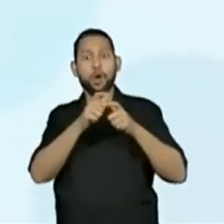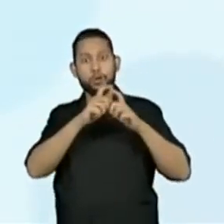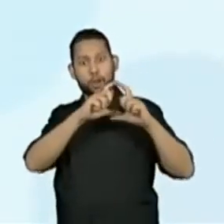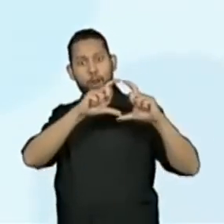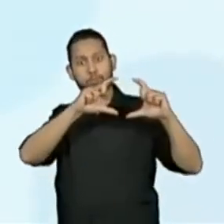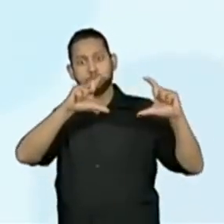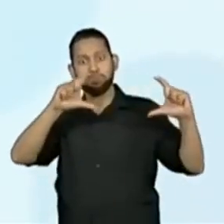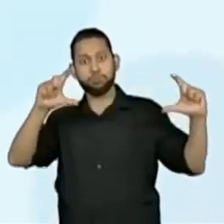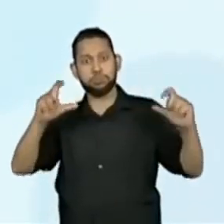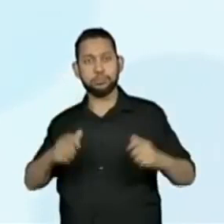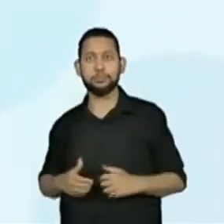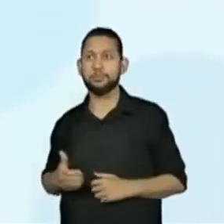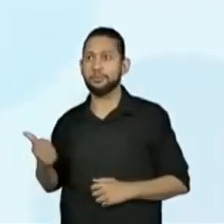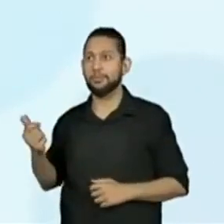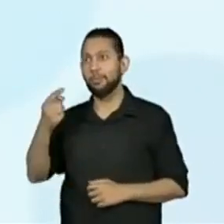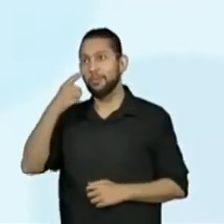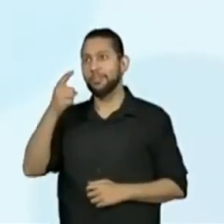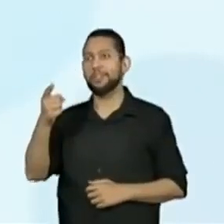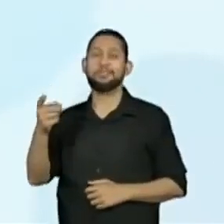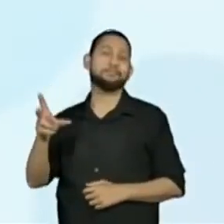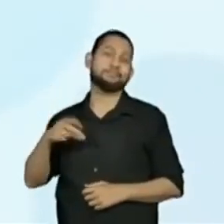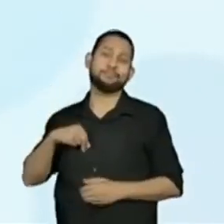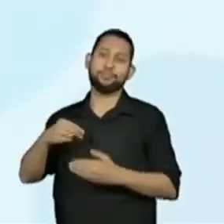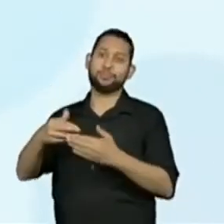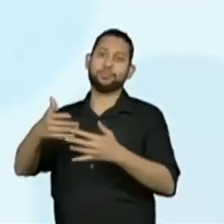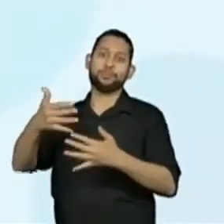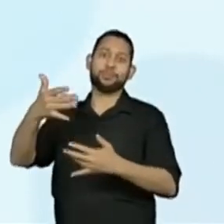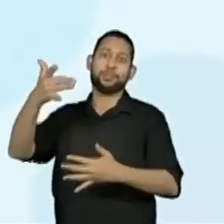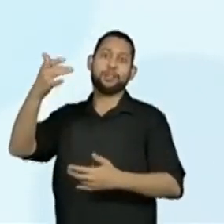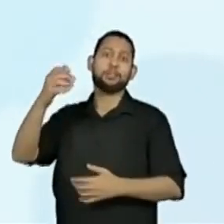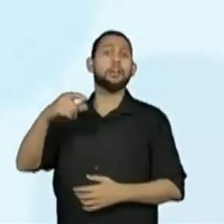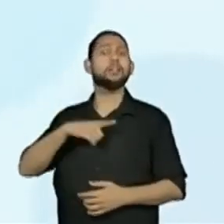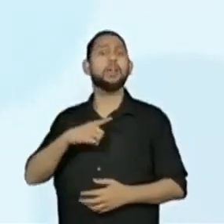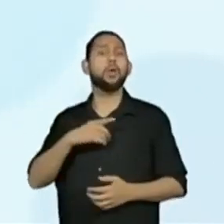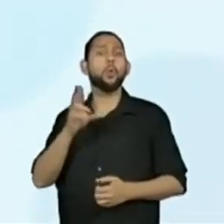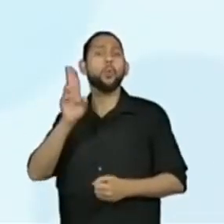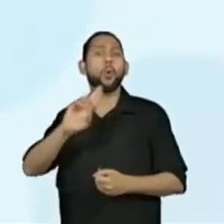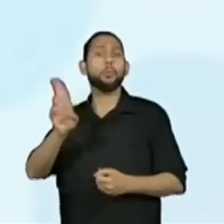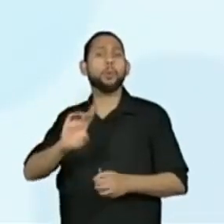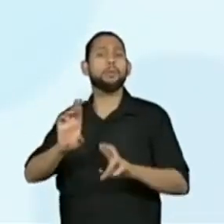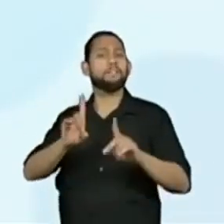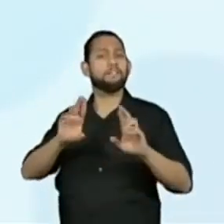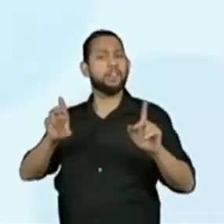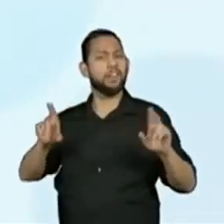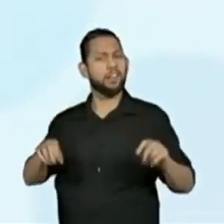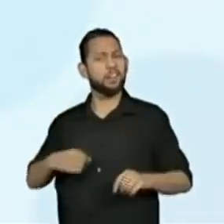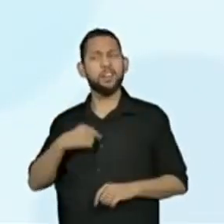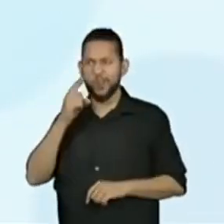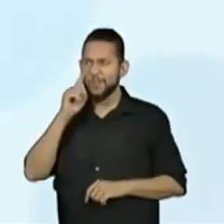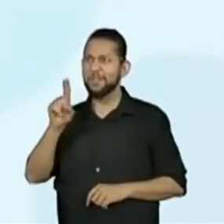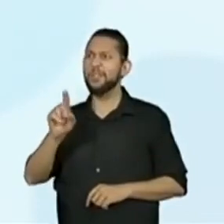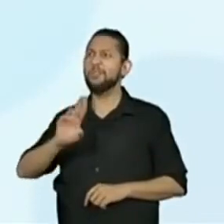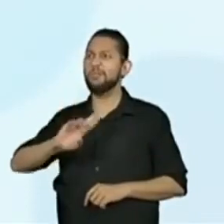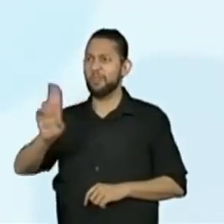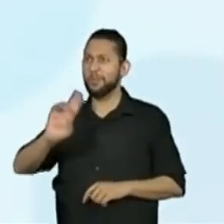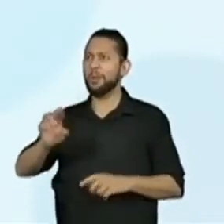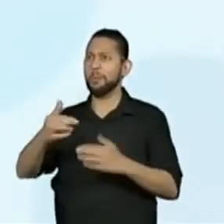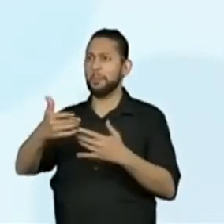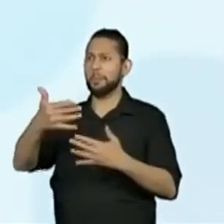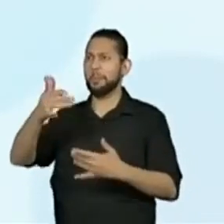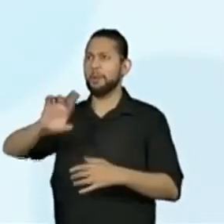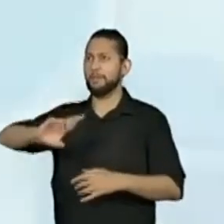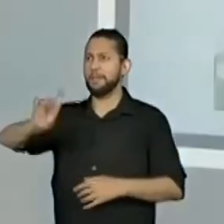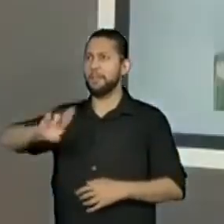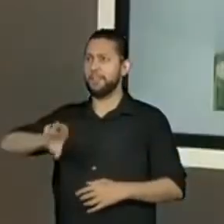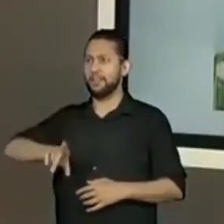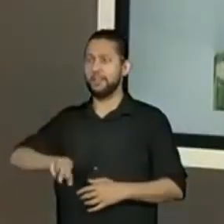apareceu ali vários nomes para essa brincadeira. Essa brincadeira que a gente está trazendo aqui para